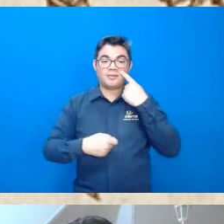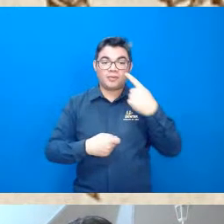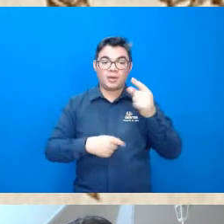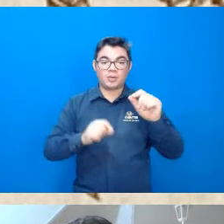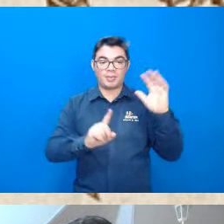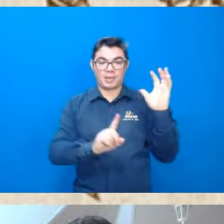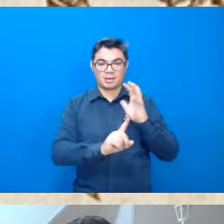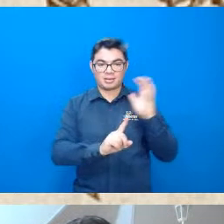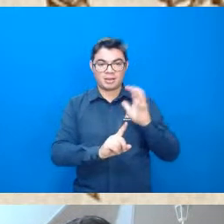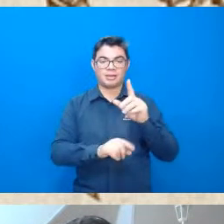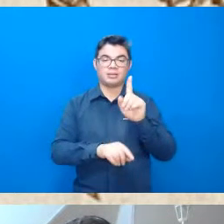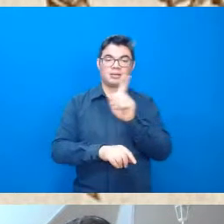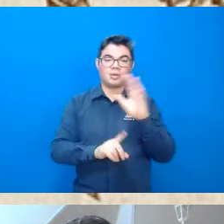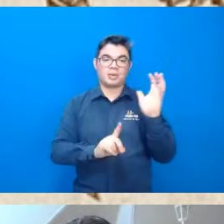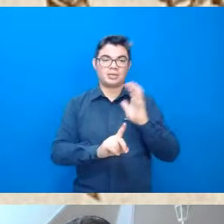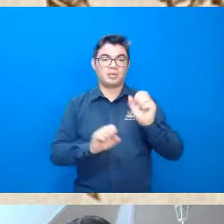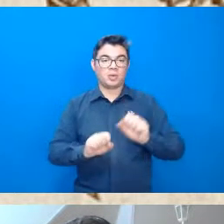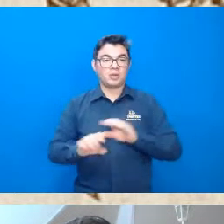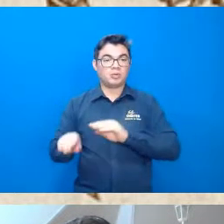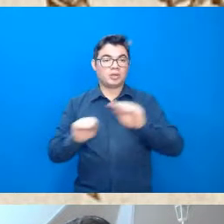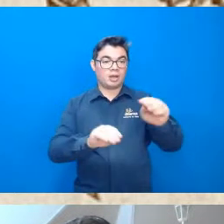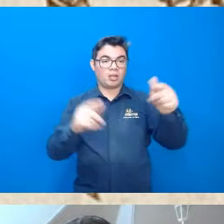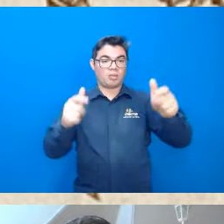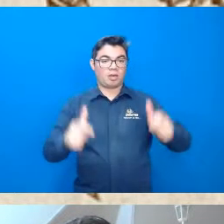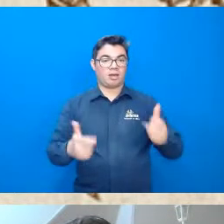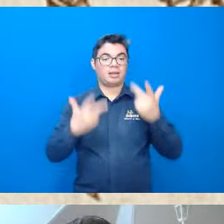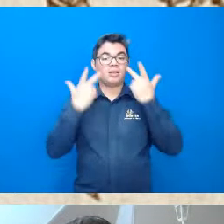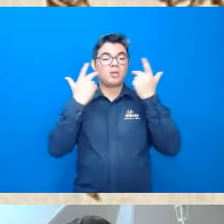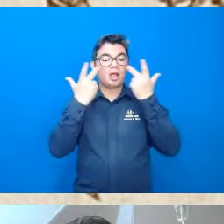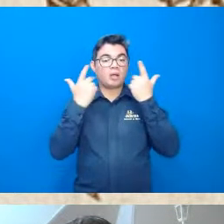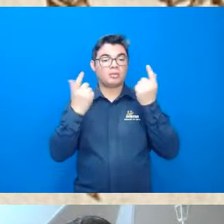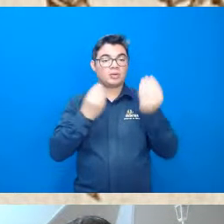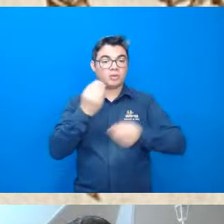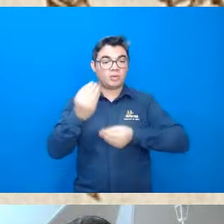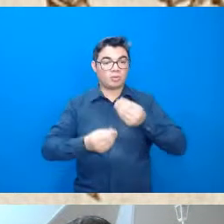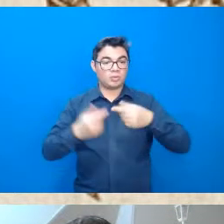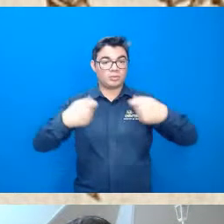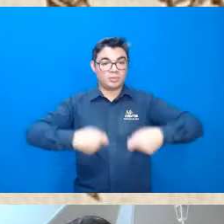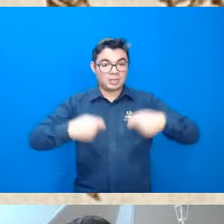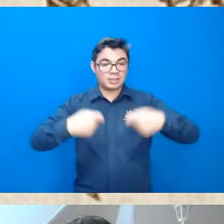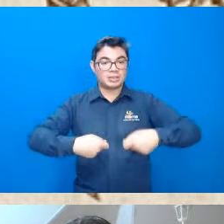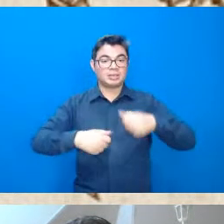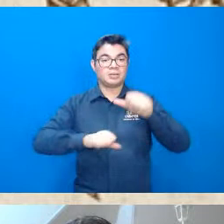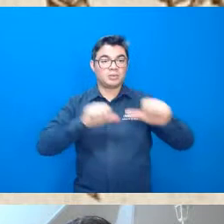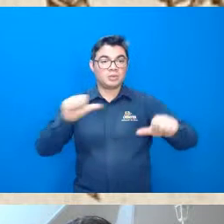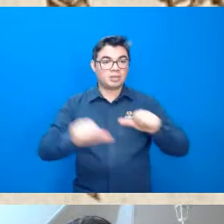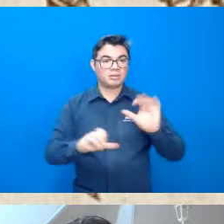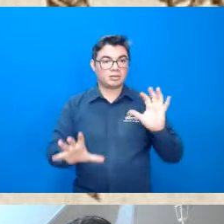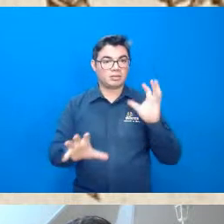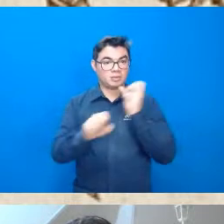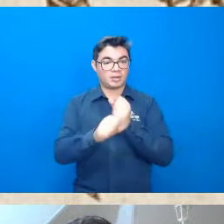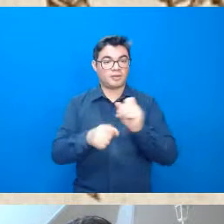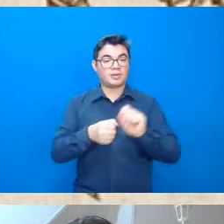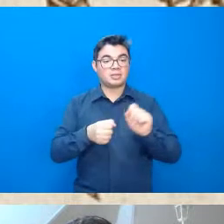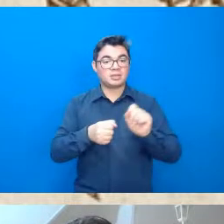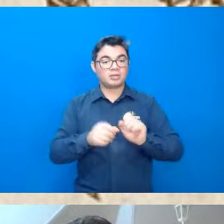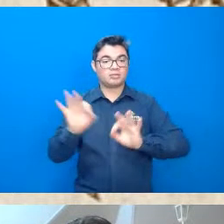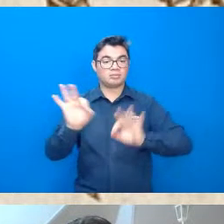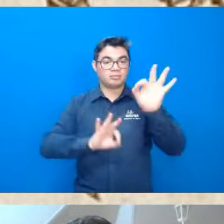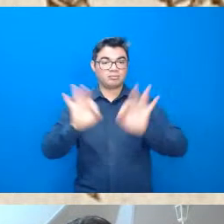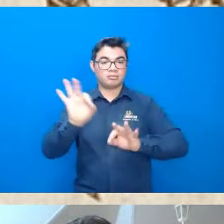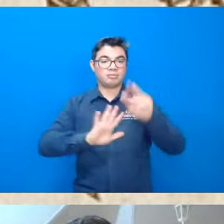ameaçadas quanto não ameaçadas então seria possível mitigar esses impactos dessas mudanças fazendo projeções